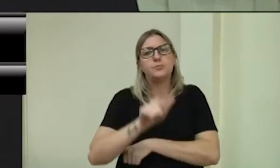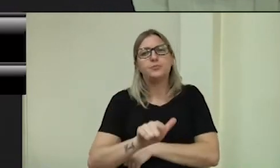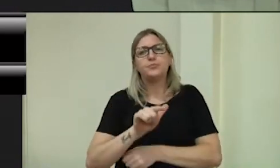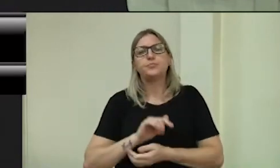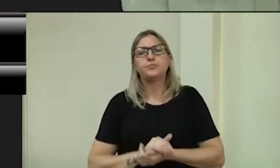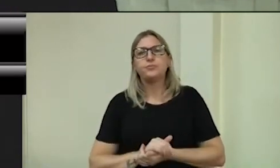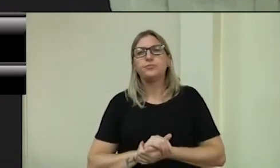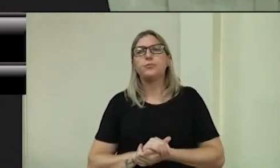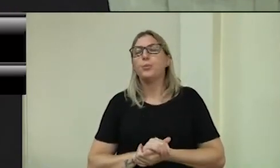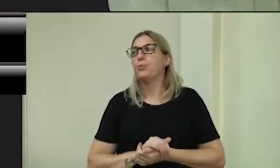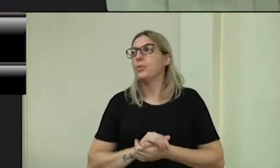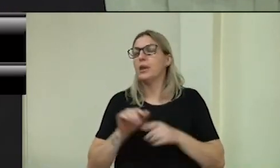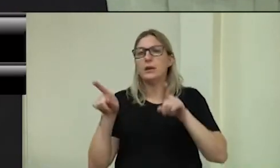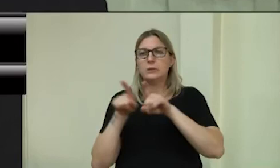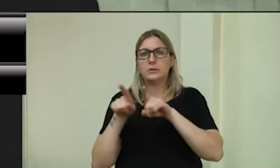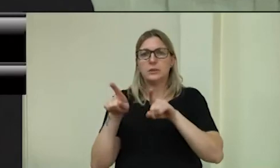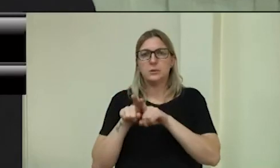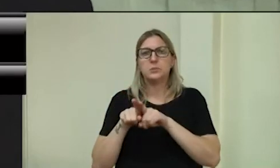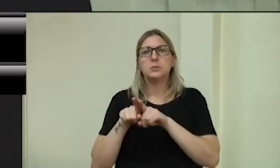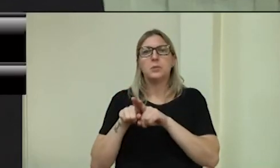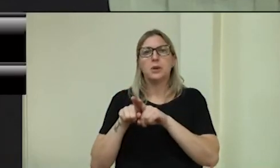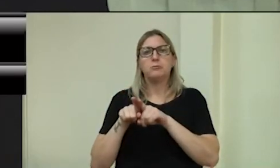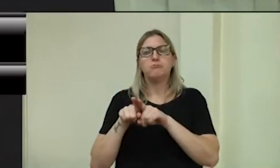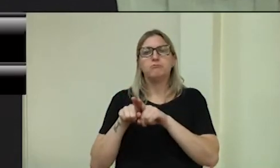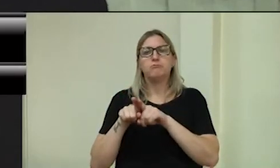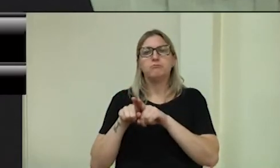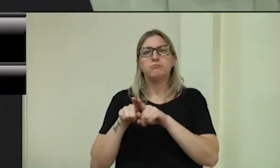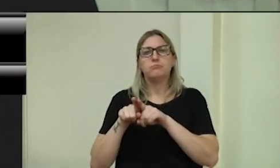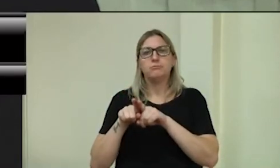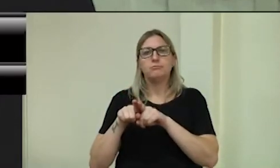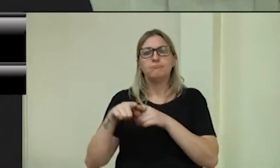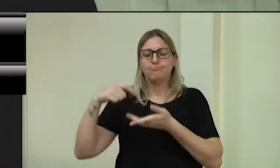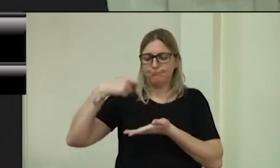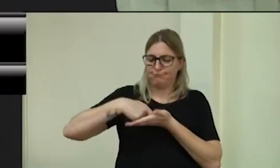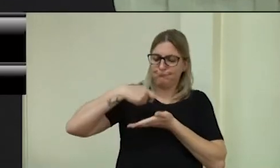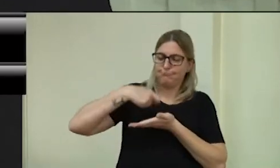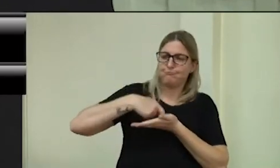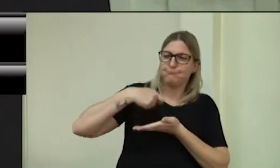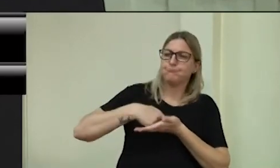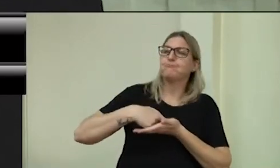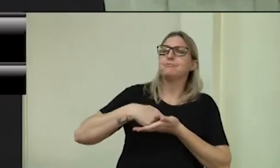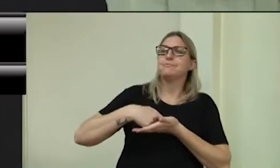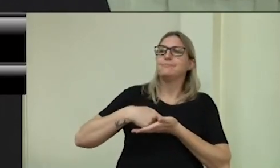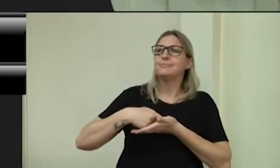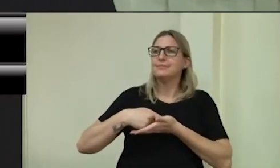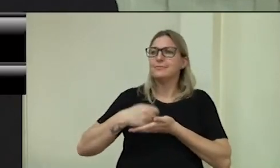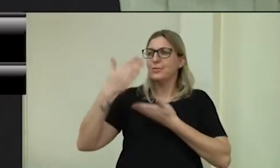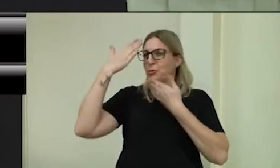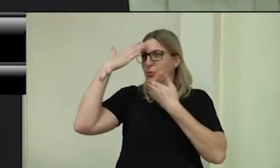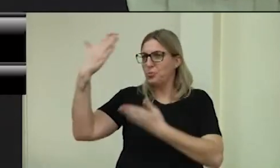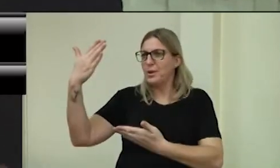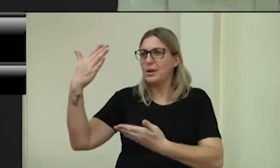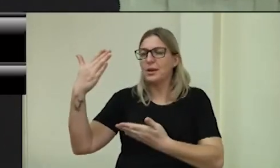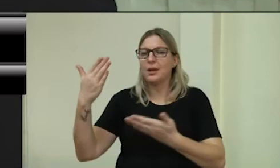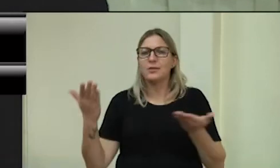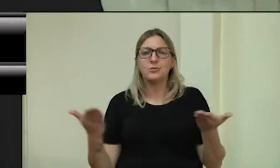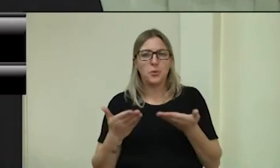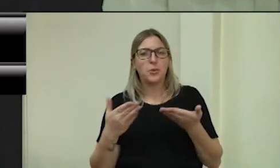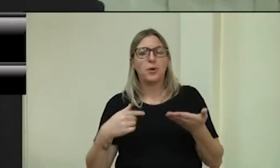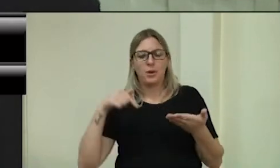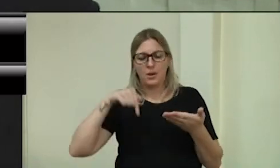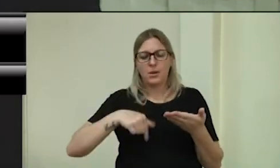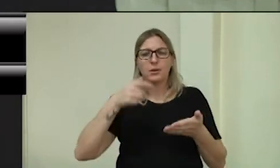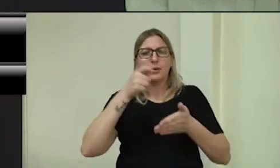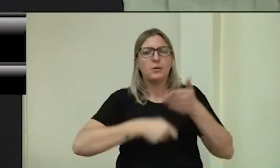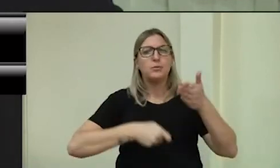ele também se impôs bastante, querido, muito obrigado, e estamos aí lutando. E, quem sabe, na